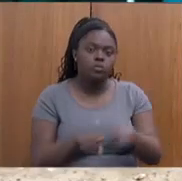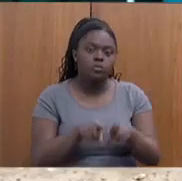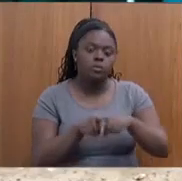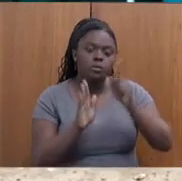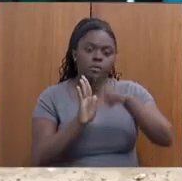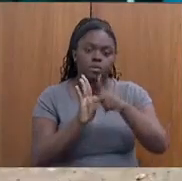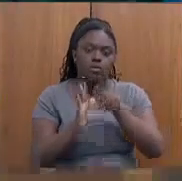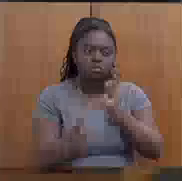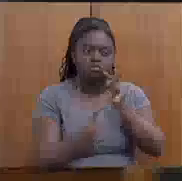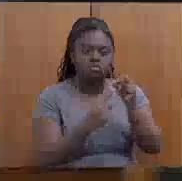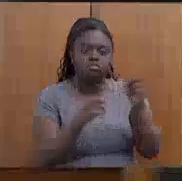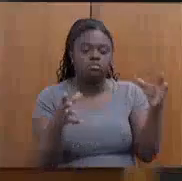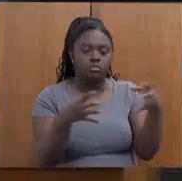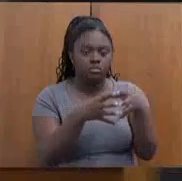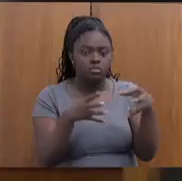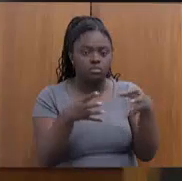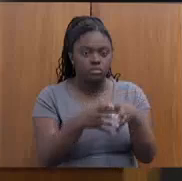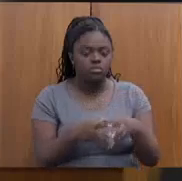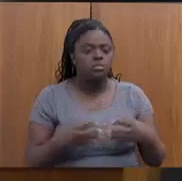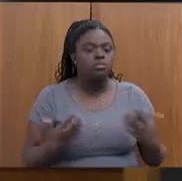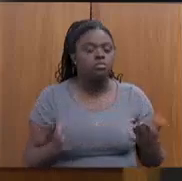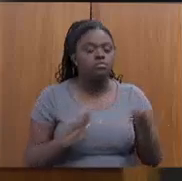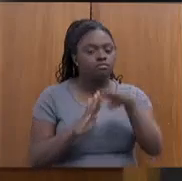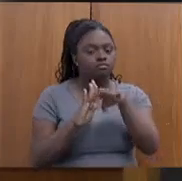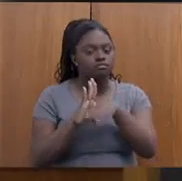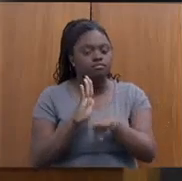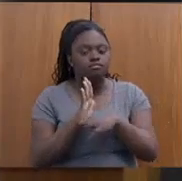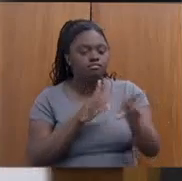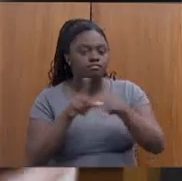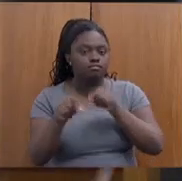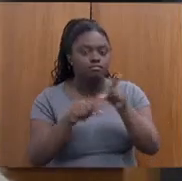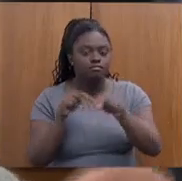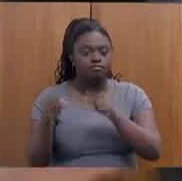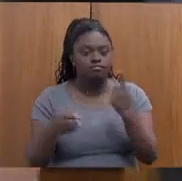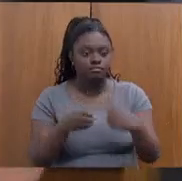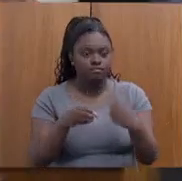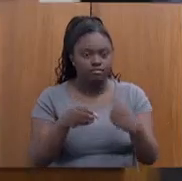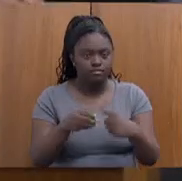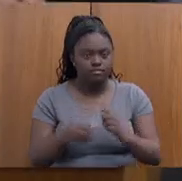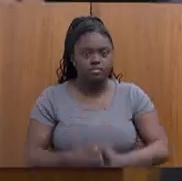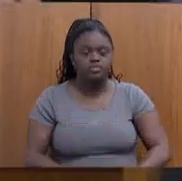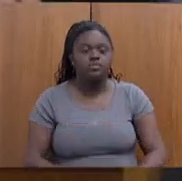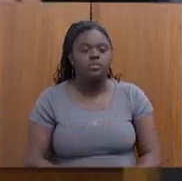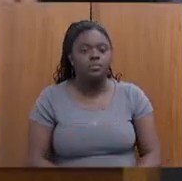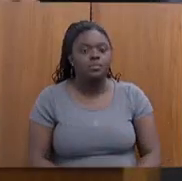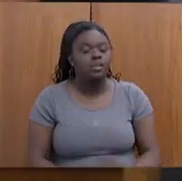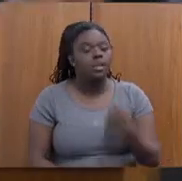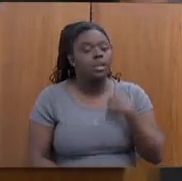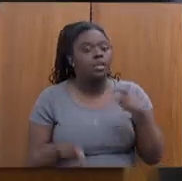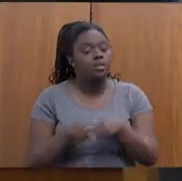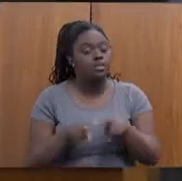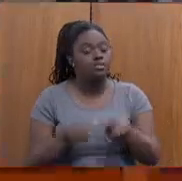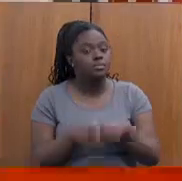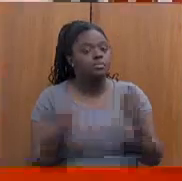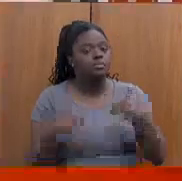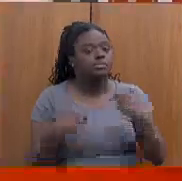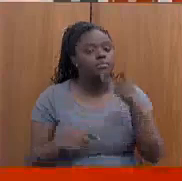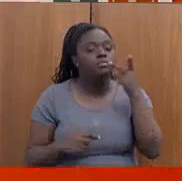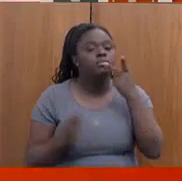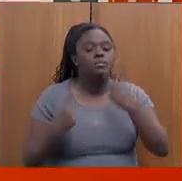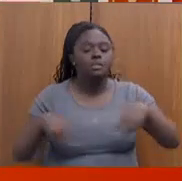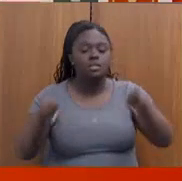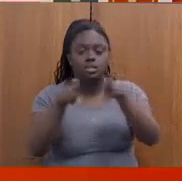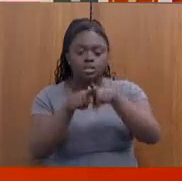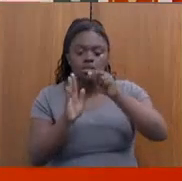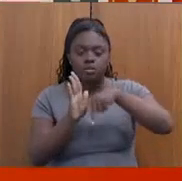para esse público. Então, foi esse o critério de seleção dos municípios. Eu também não poderia deixar de falar da parceria do